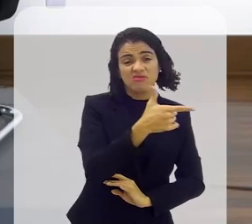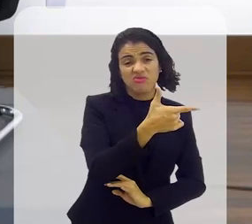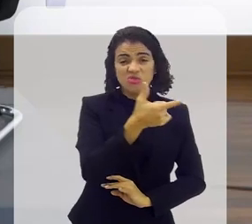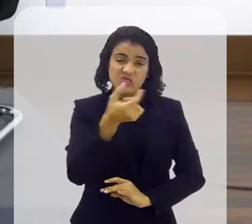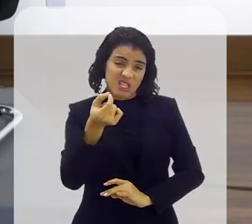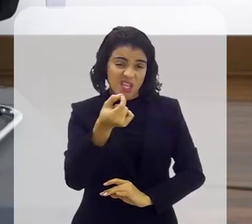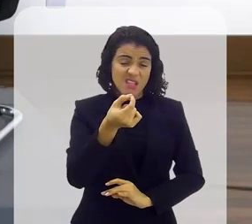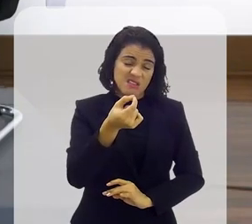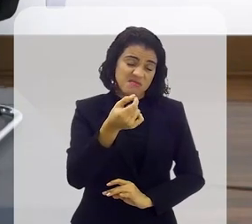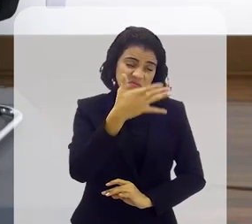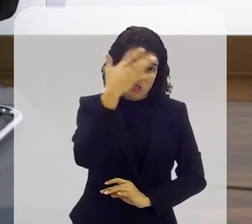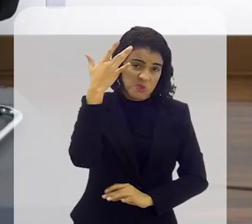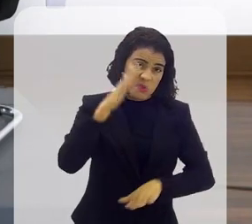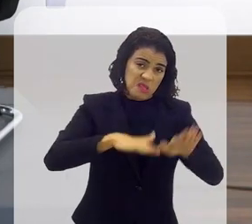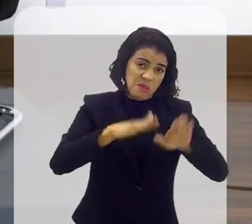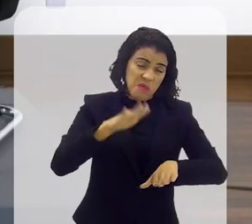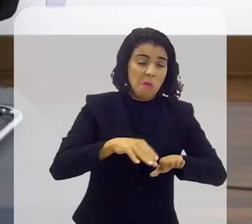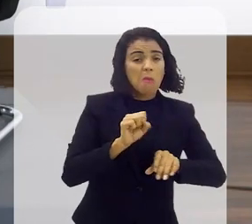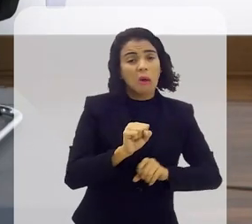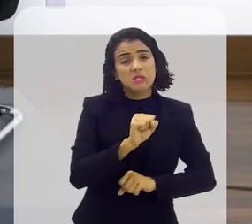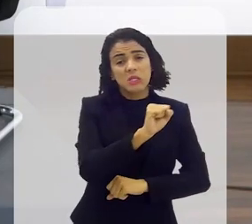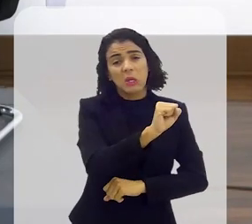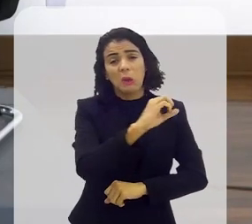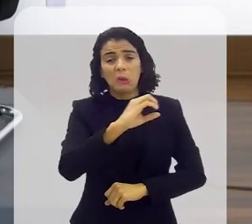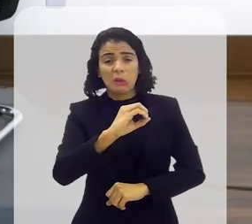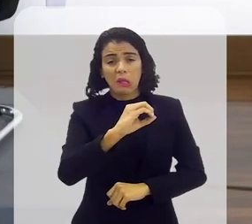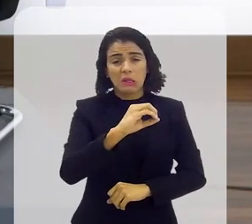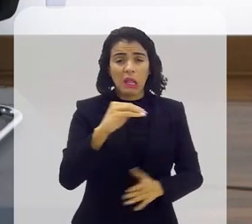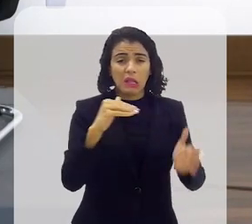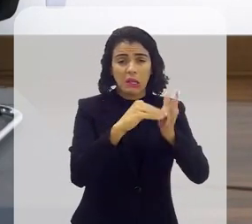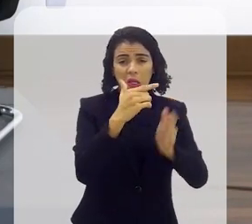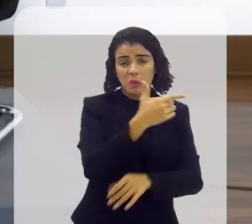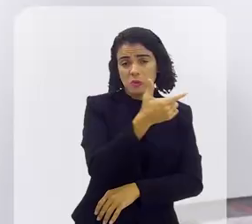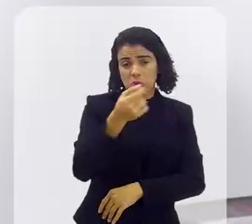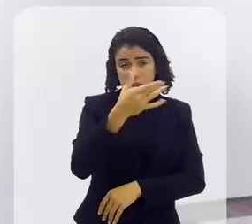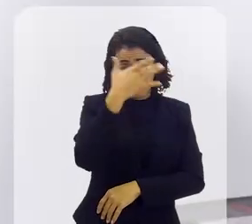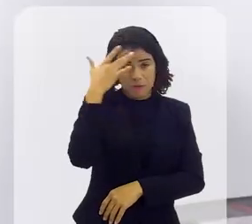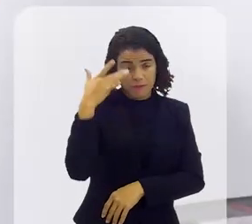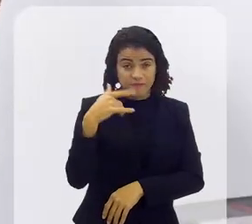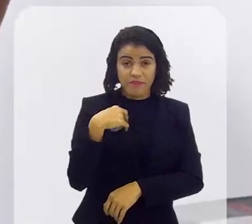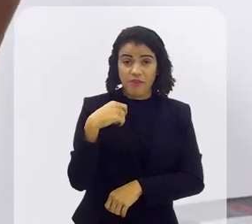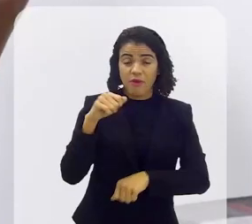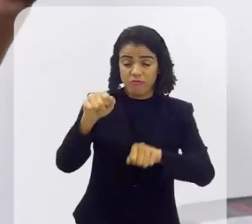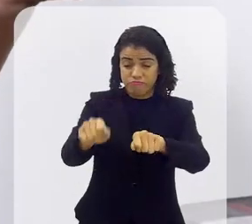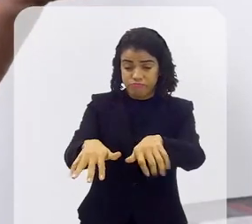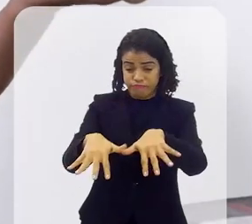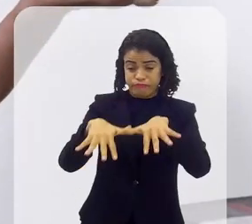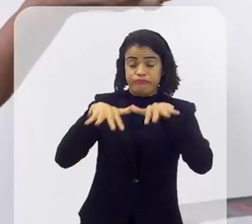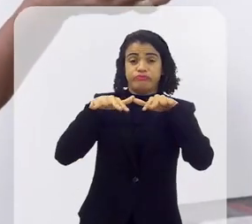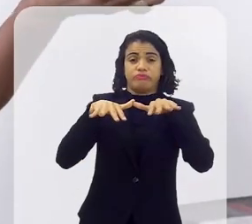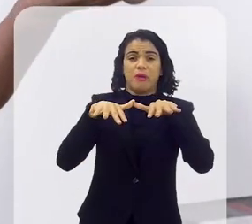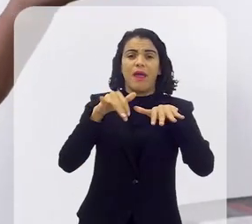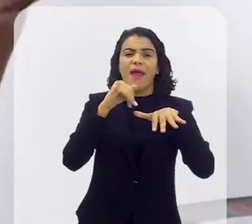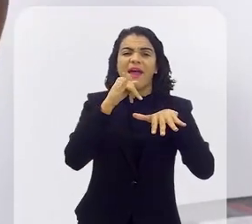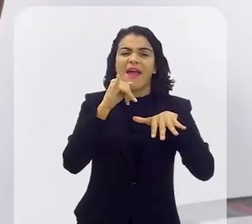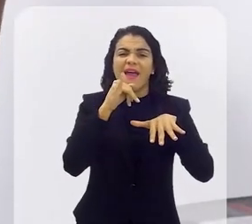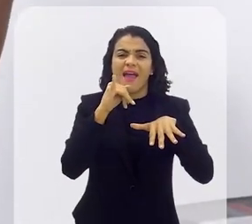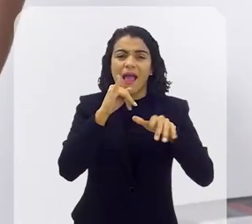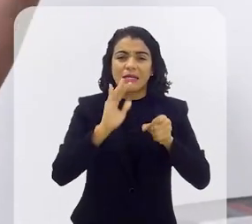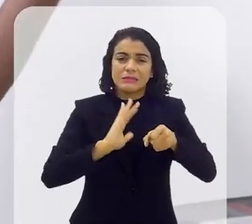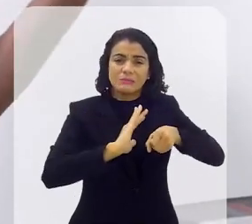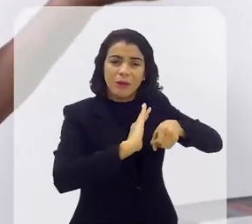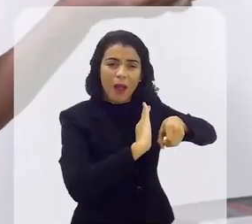acho que pode vir de 80 até 200 pessoas aí você vai fazer um espetáculo com o Paixão de Cristo